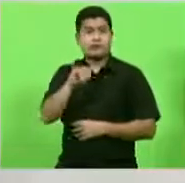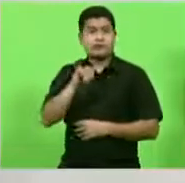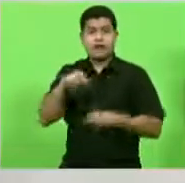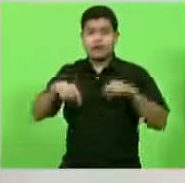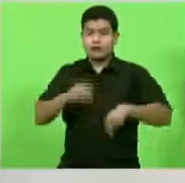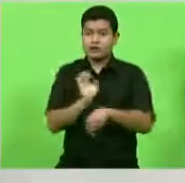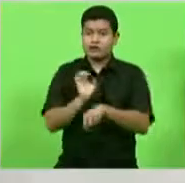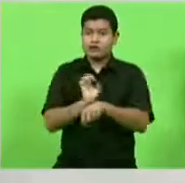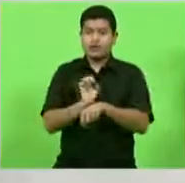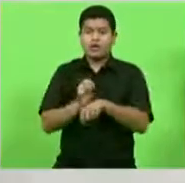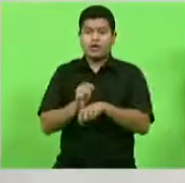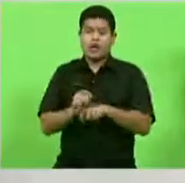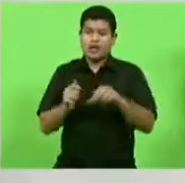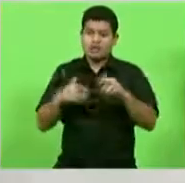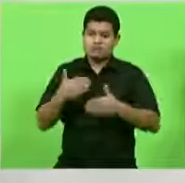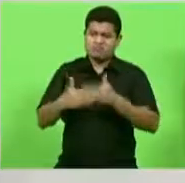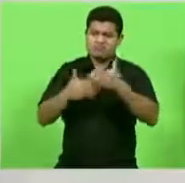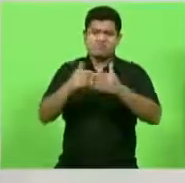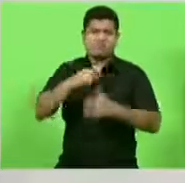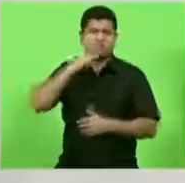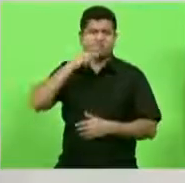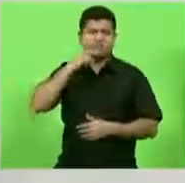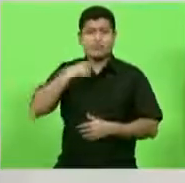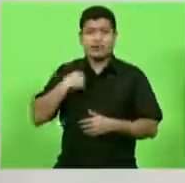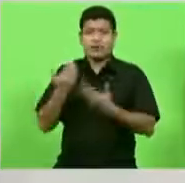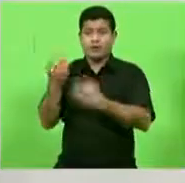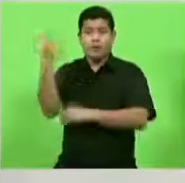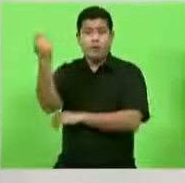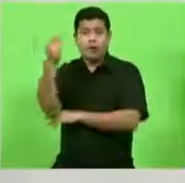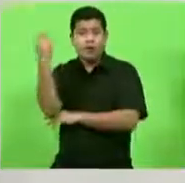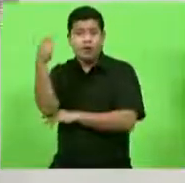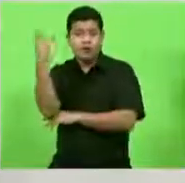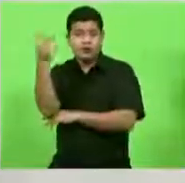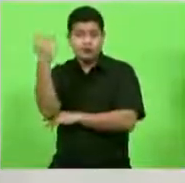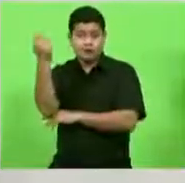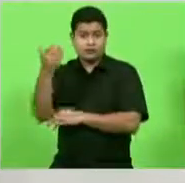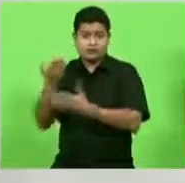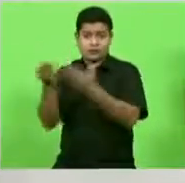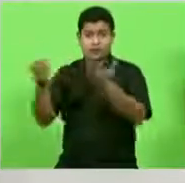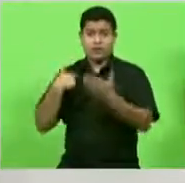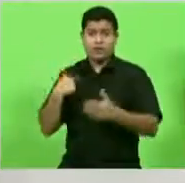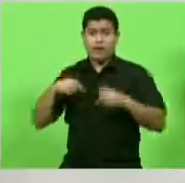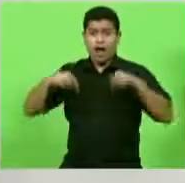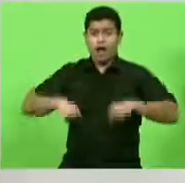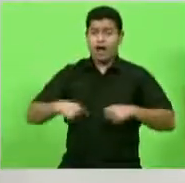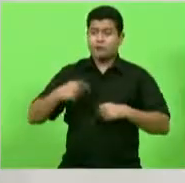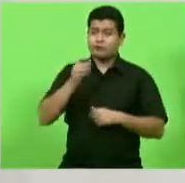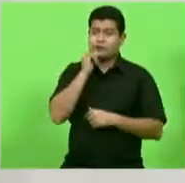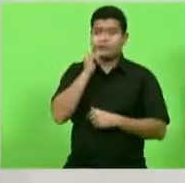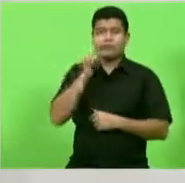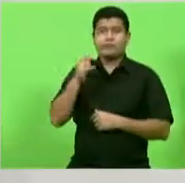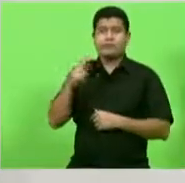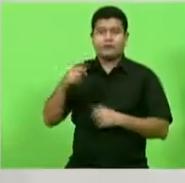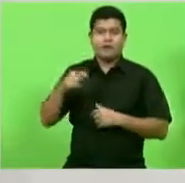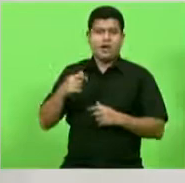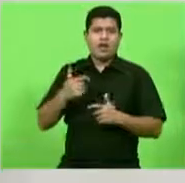bem e o nosso Estado e o Rio Grande do Sul também não está, não adianta nada o Estado de São Paulo estar bem.